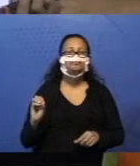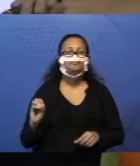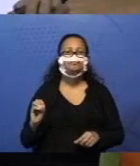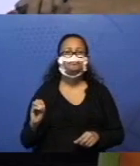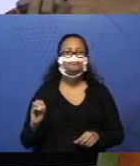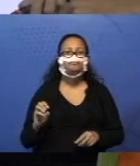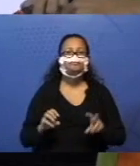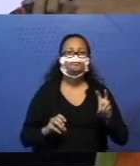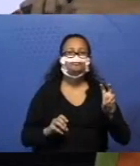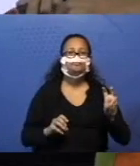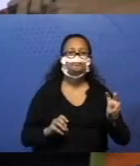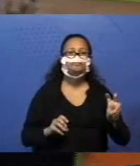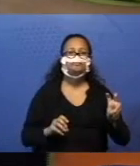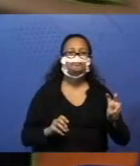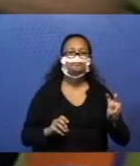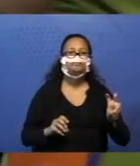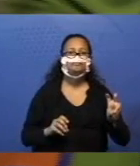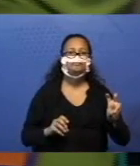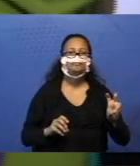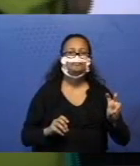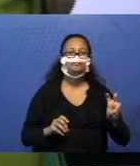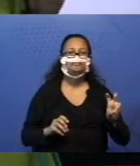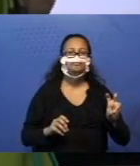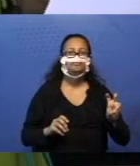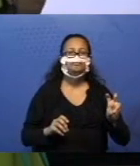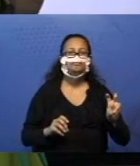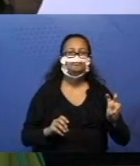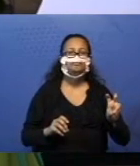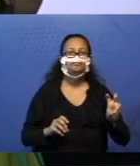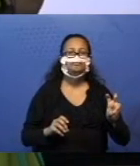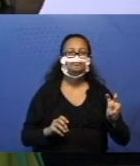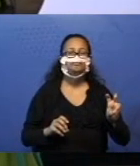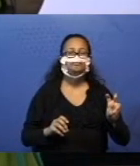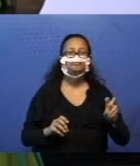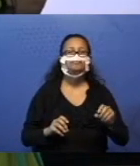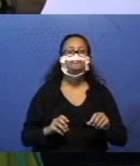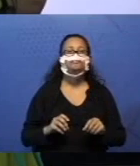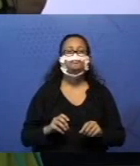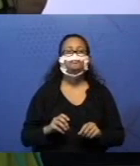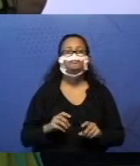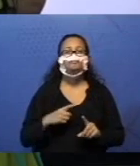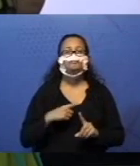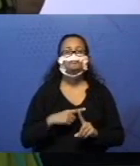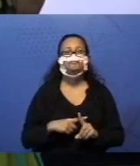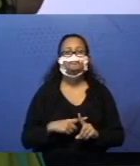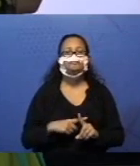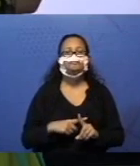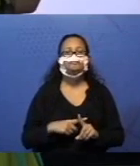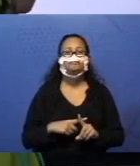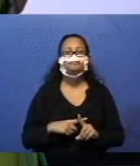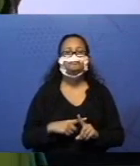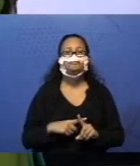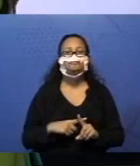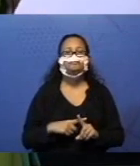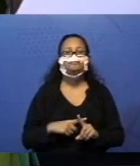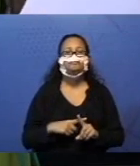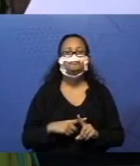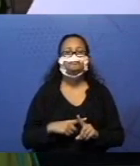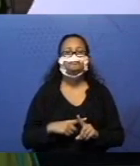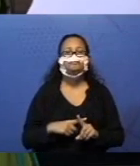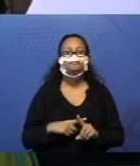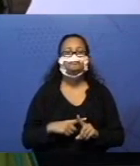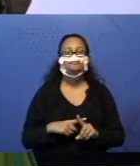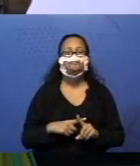Cinco. Ah, agora ficou fácil. Se quinze mais cinco é vinte, cinco mais